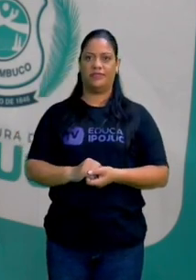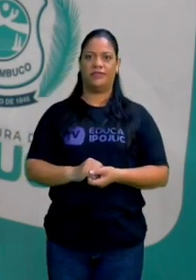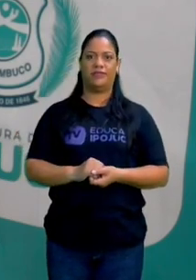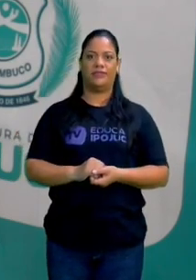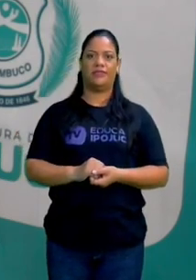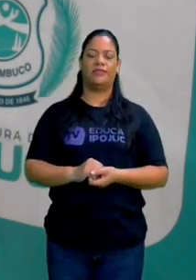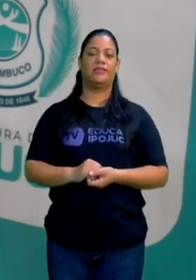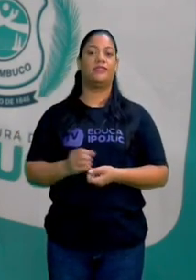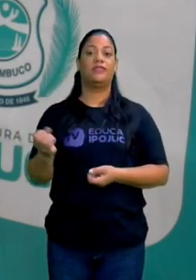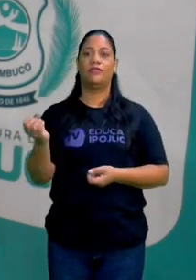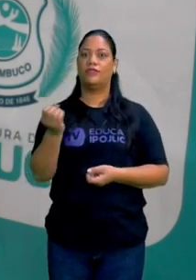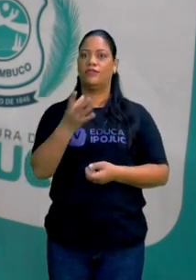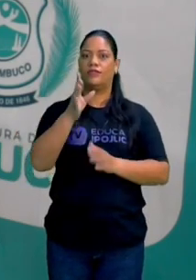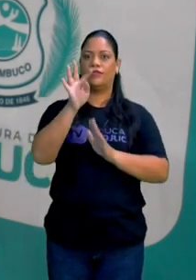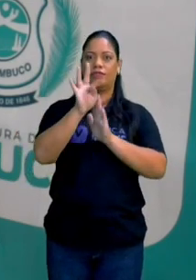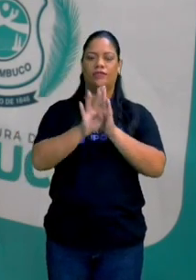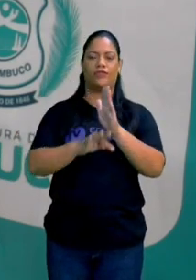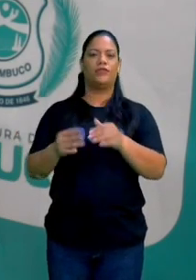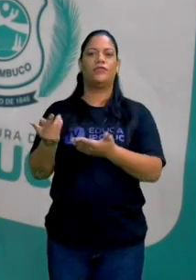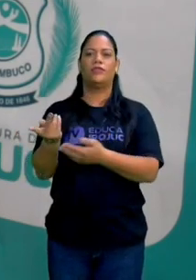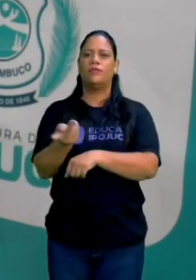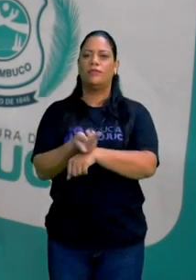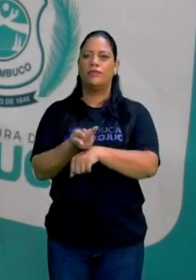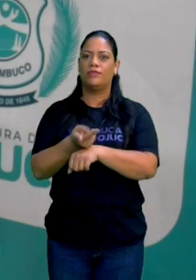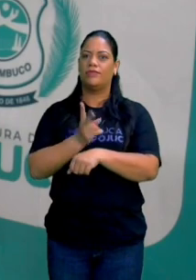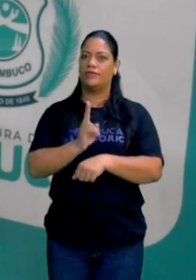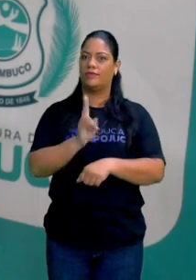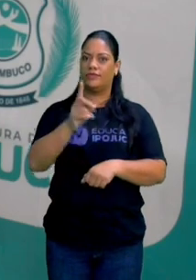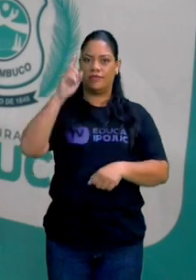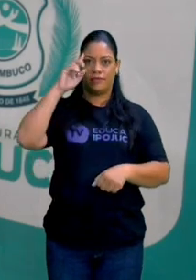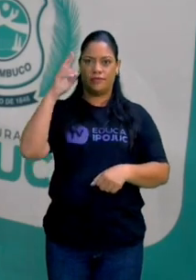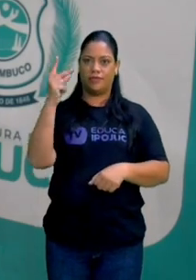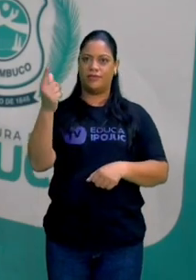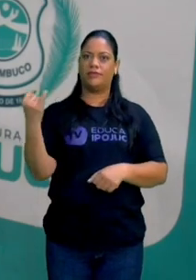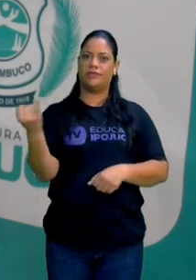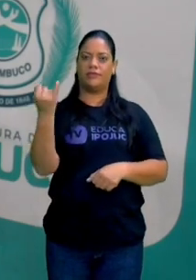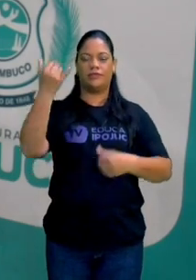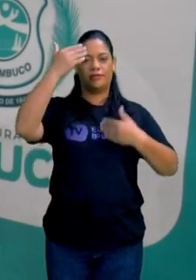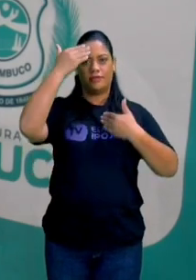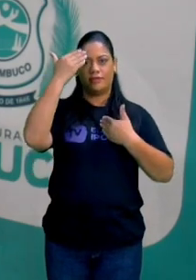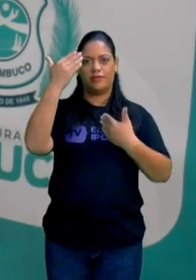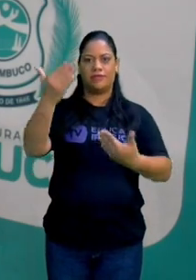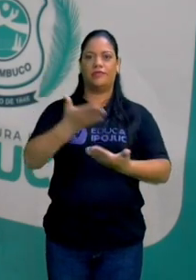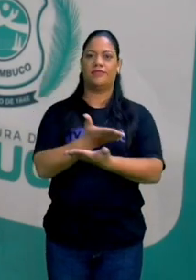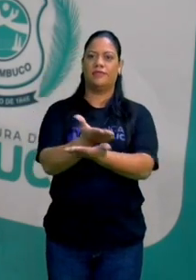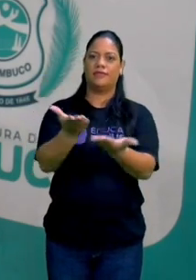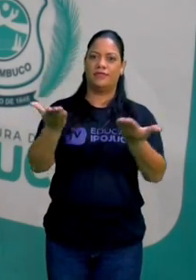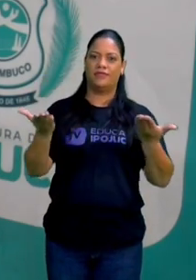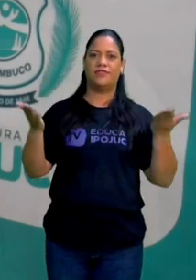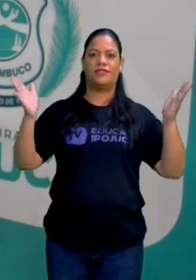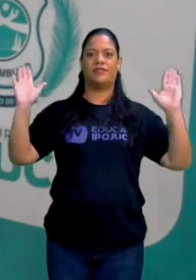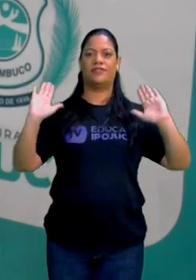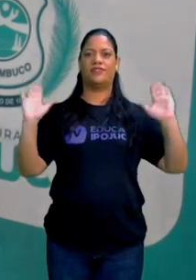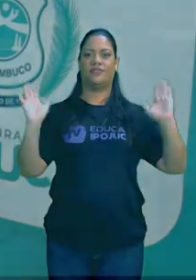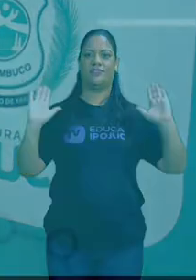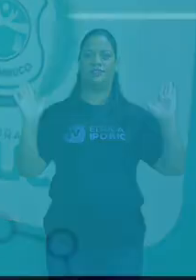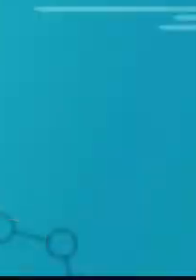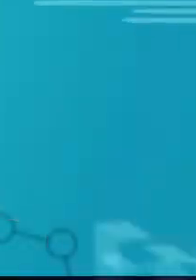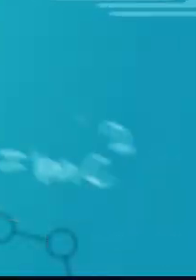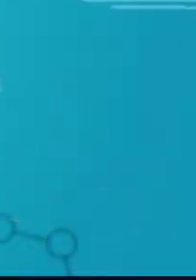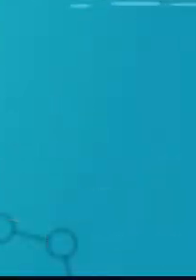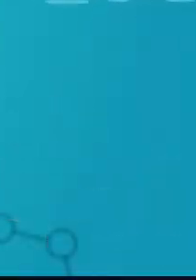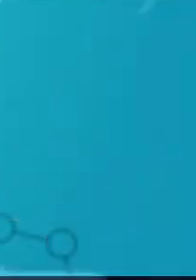vai lendo novos textos e procurando sempre a ideia central dele. Grata por sua participação e até a próxima aula.